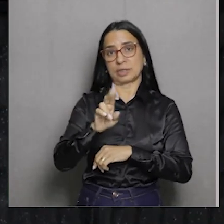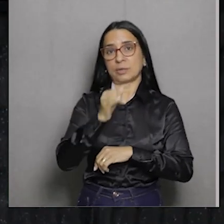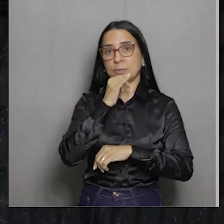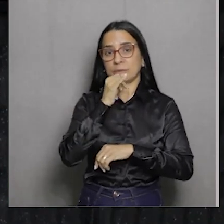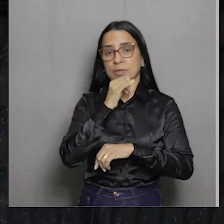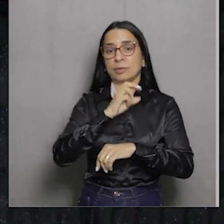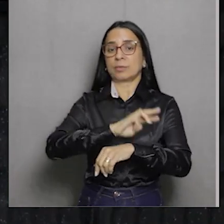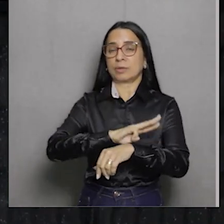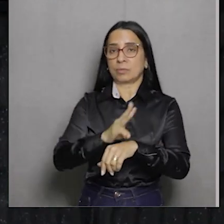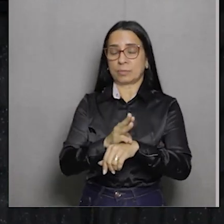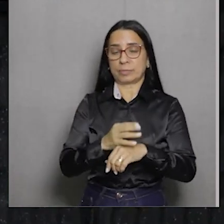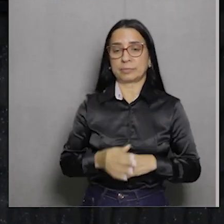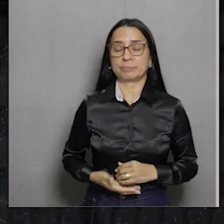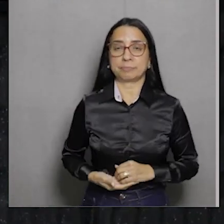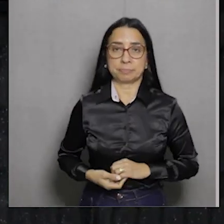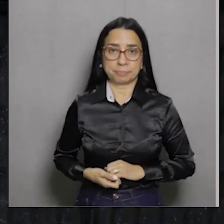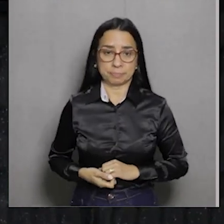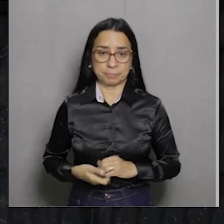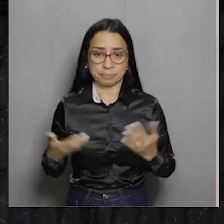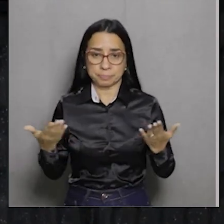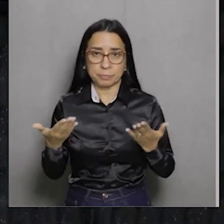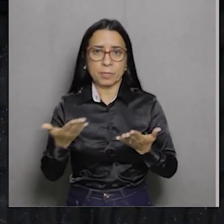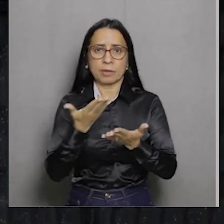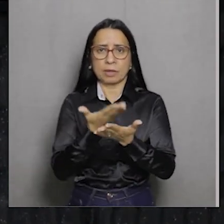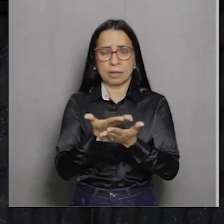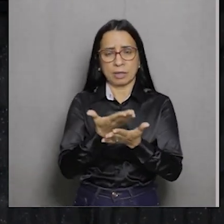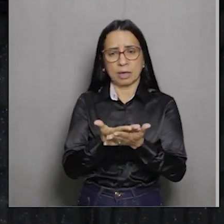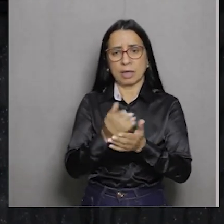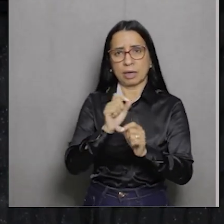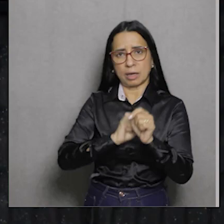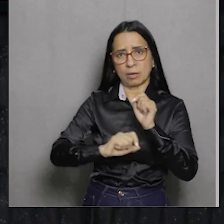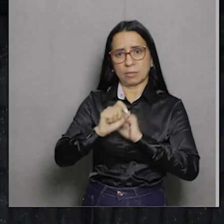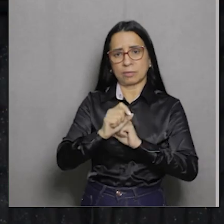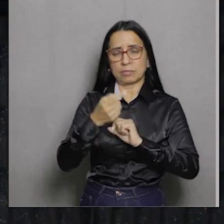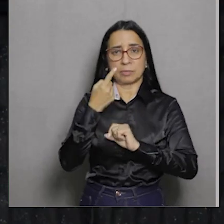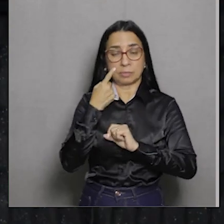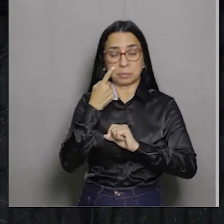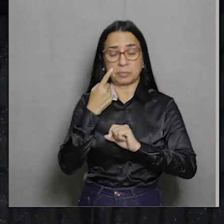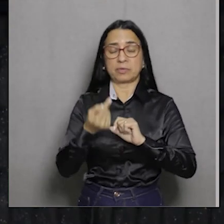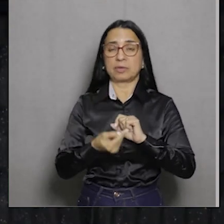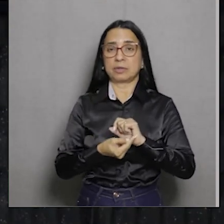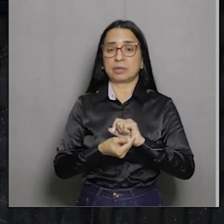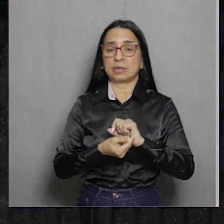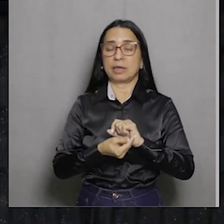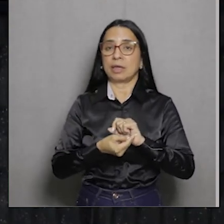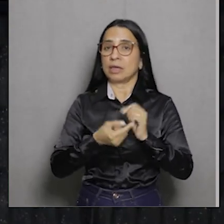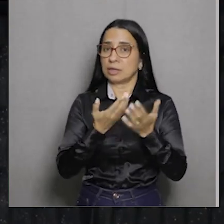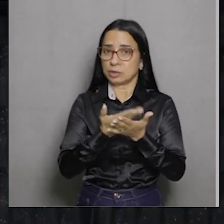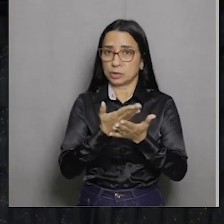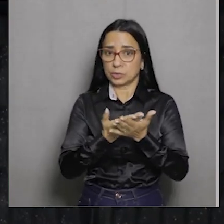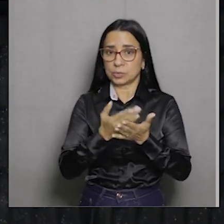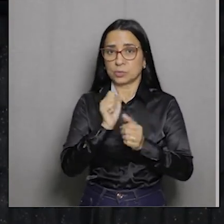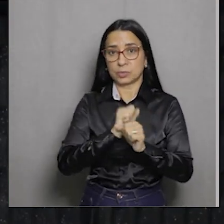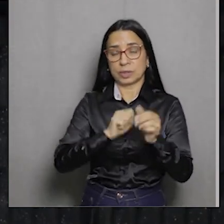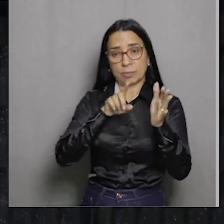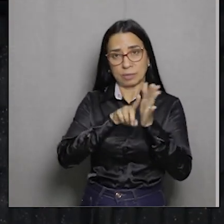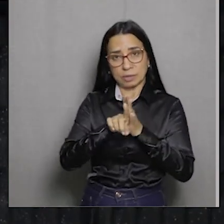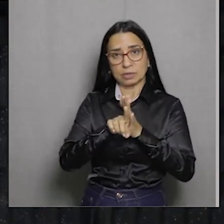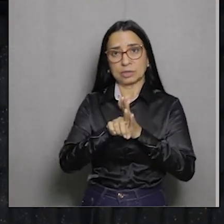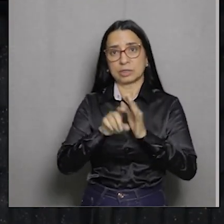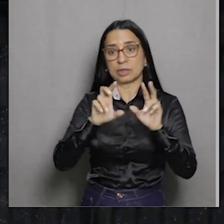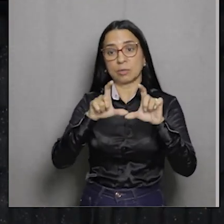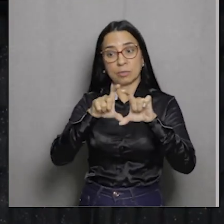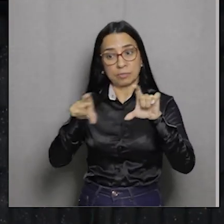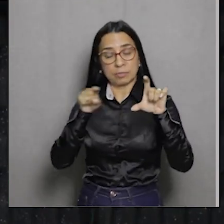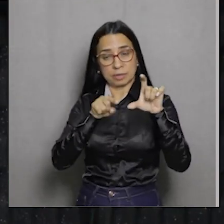Na sala de hoje nós iremos dar atenção para o item em questão que o fragmento ele traz como